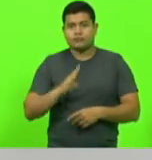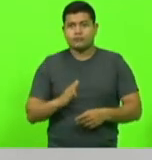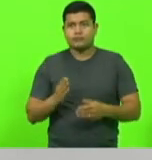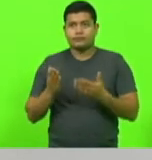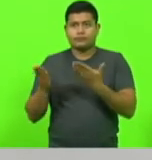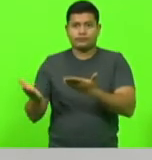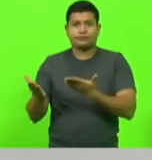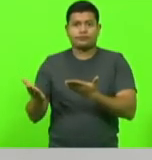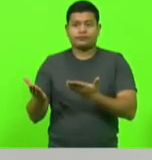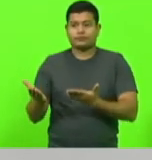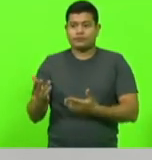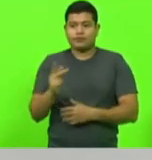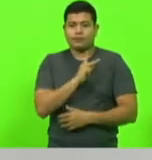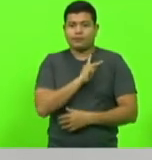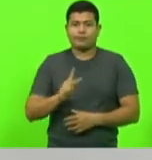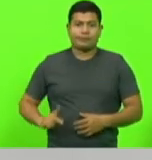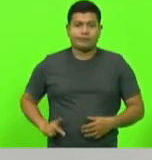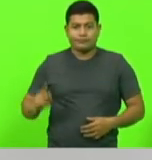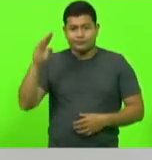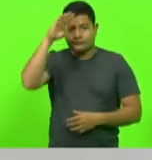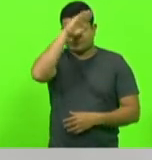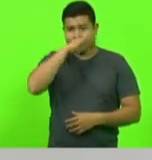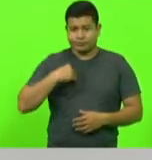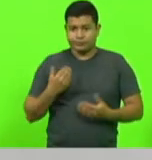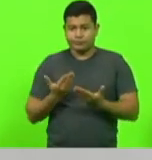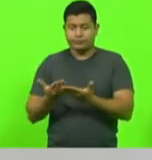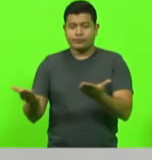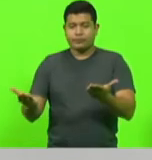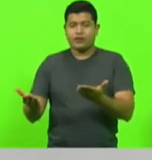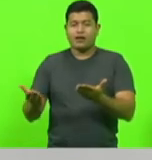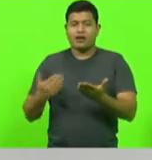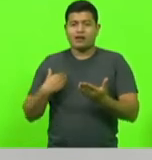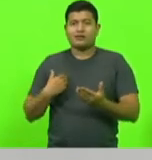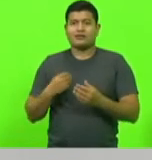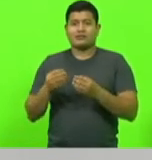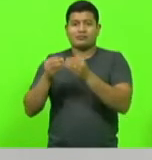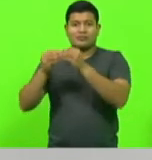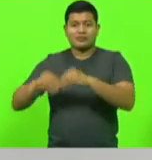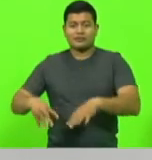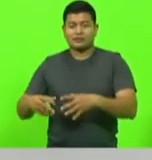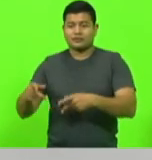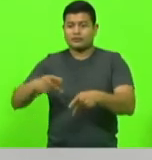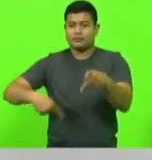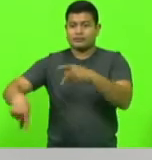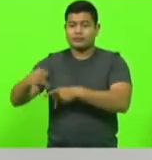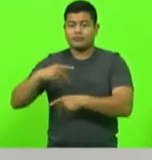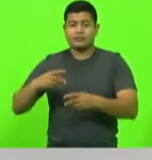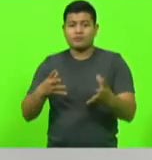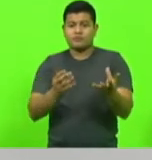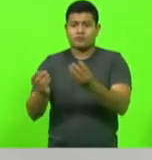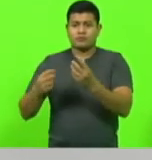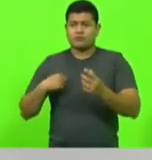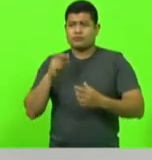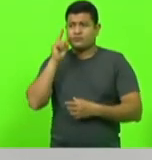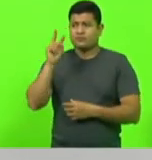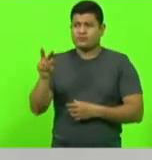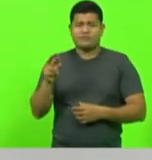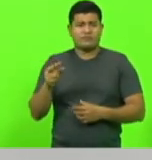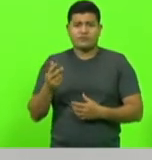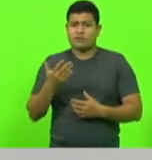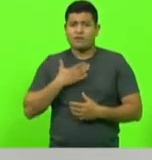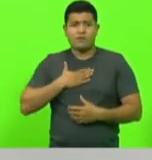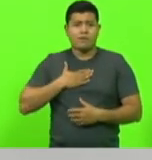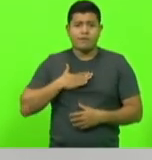desagrada a população mais baixa e desagrada também a população mais alta. Eu